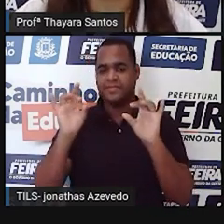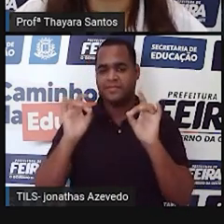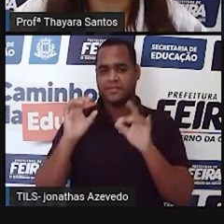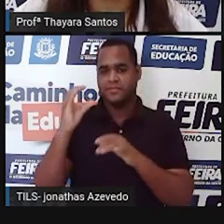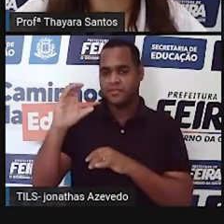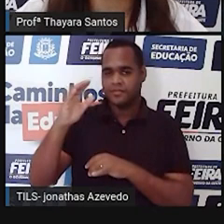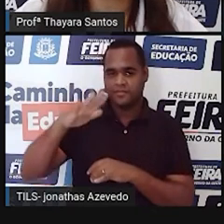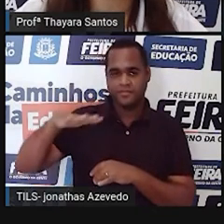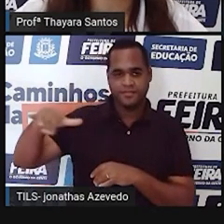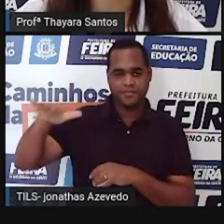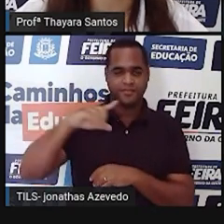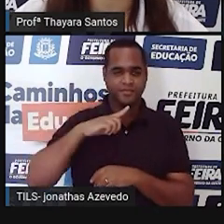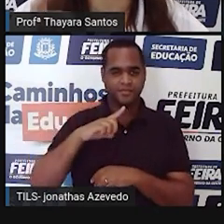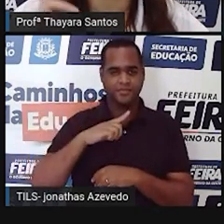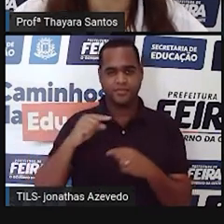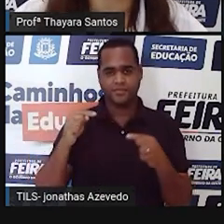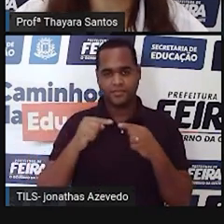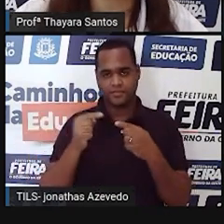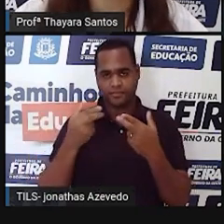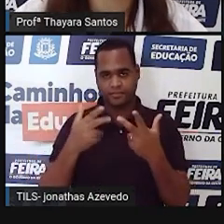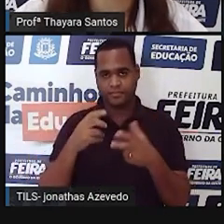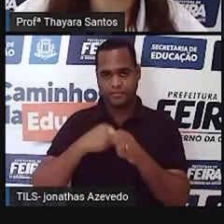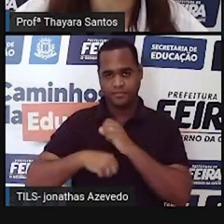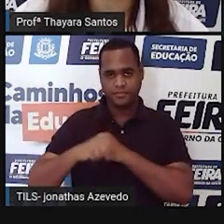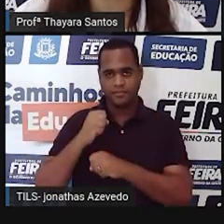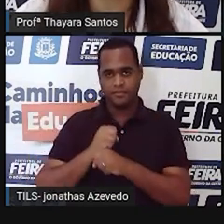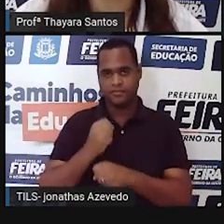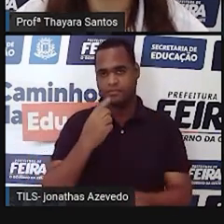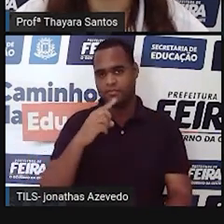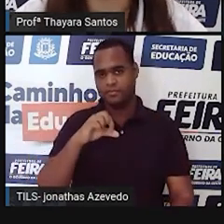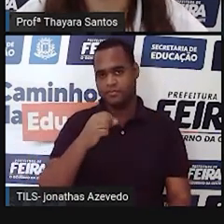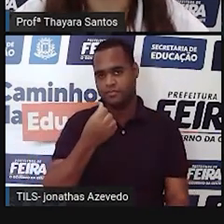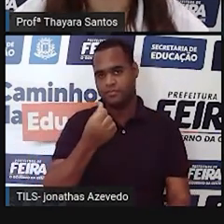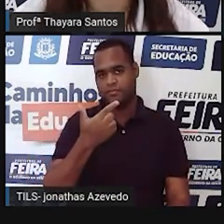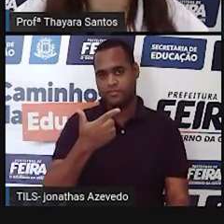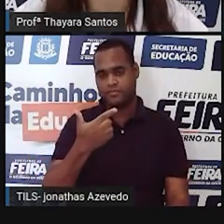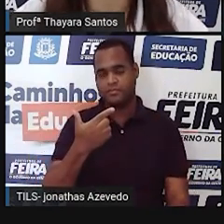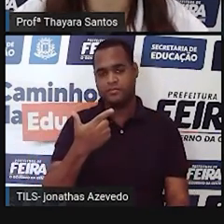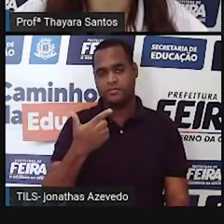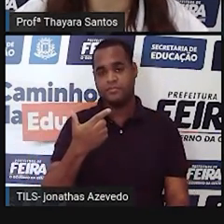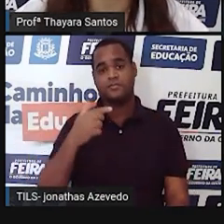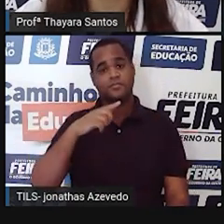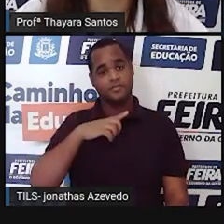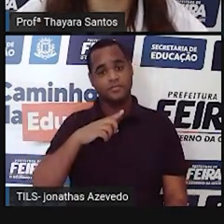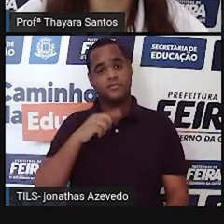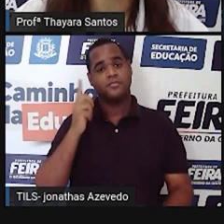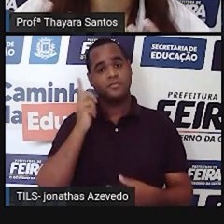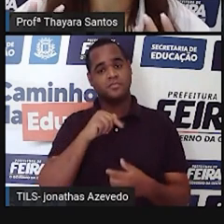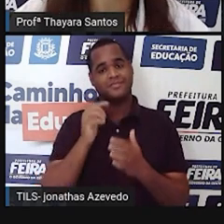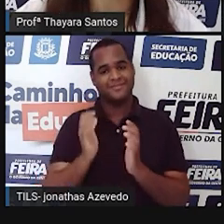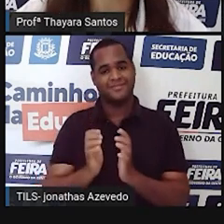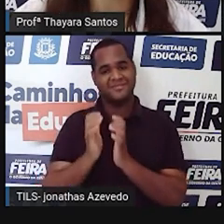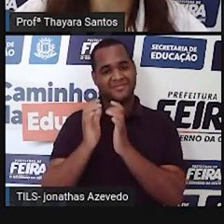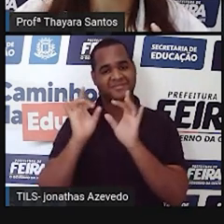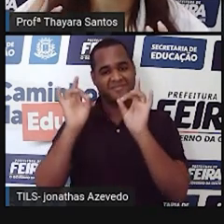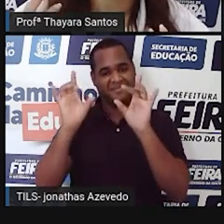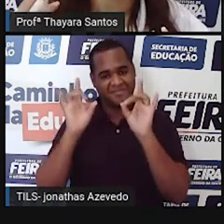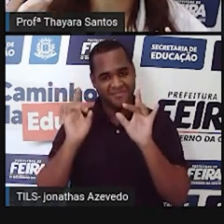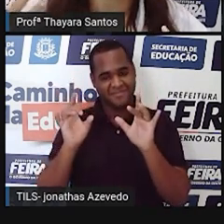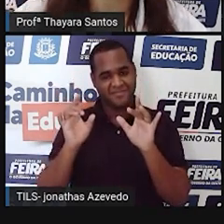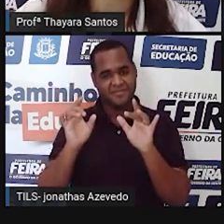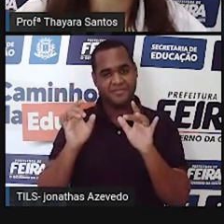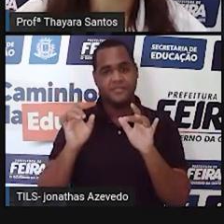ciência. Então, esses três pesquisadores, 1962, conseguiram conquistar esse prêmio justamente pela